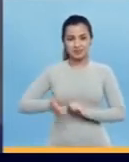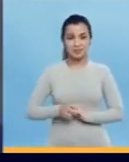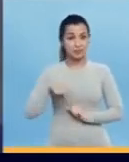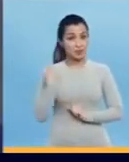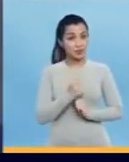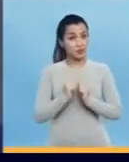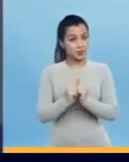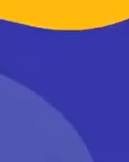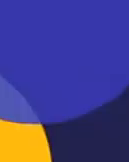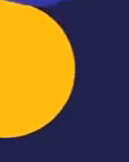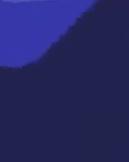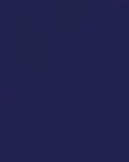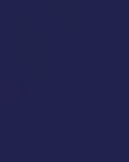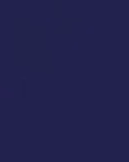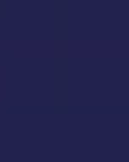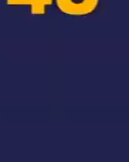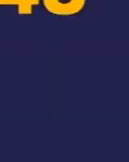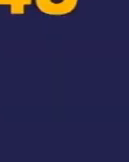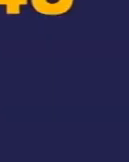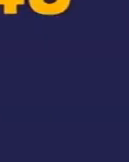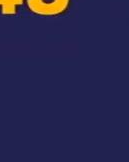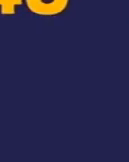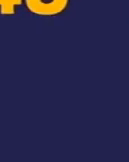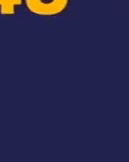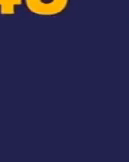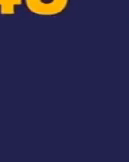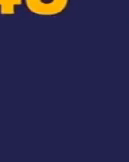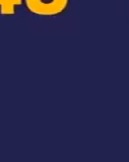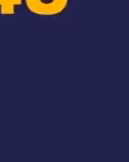cidade Vamos juntos É Como que gosta con este É É